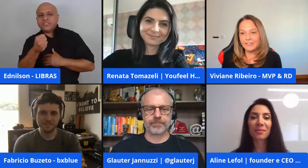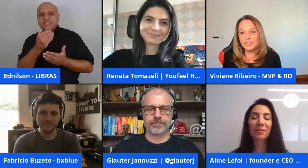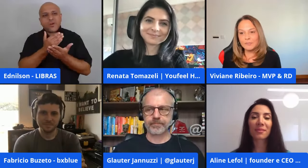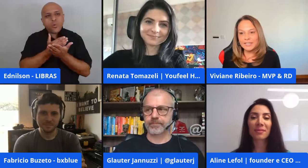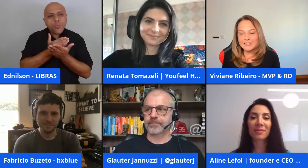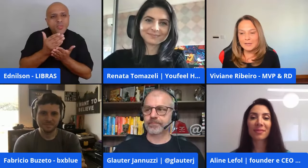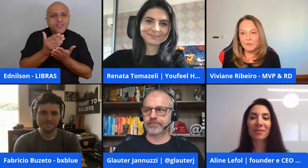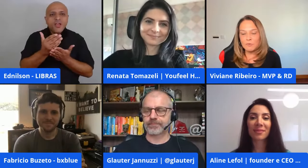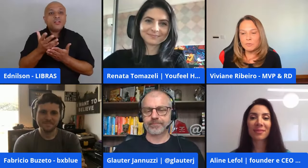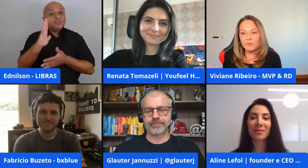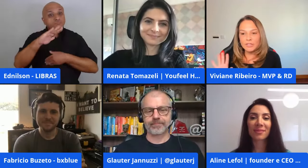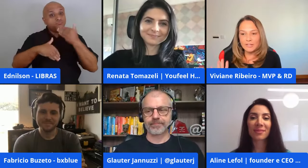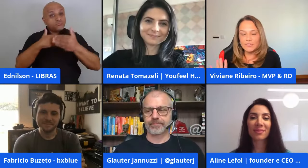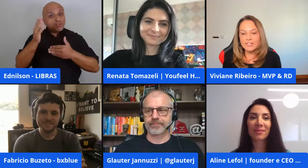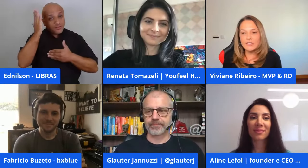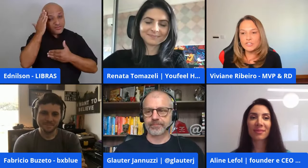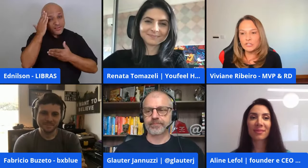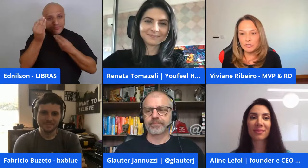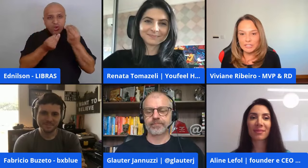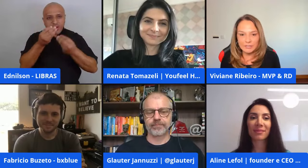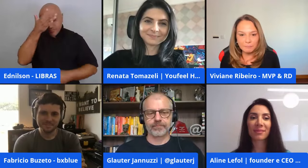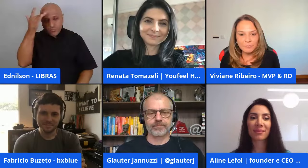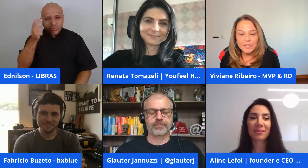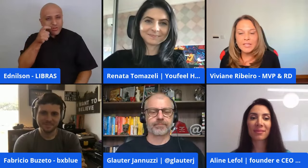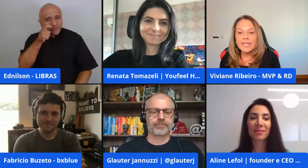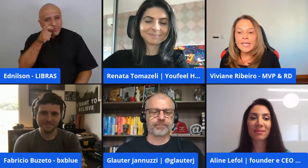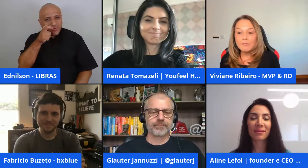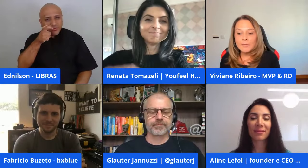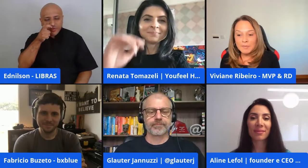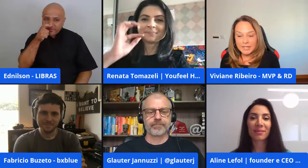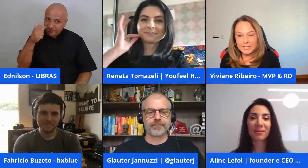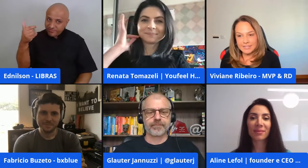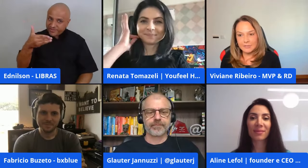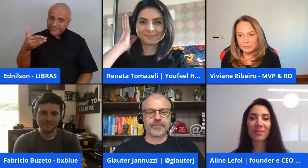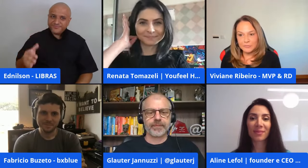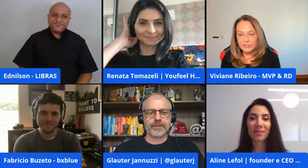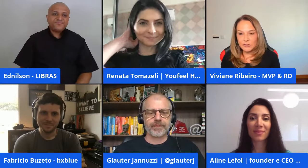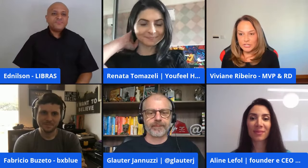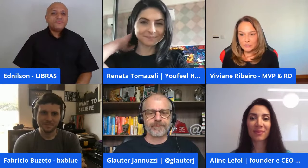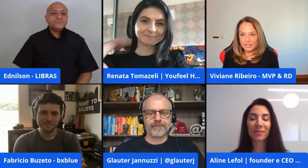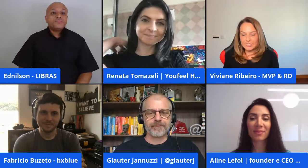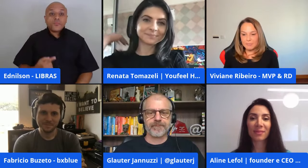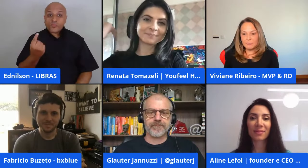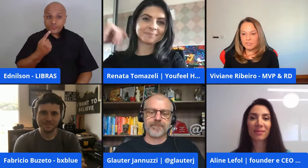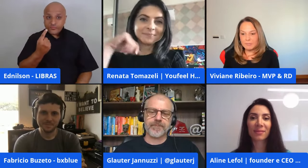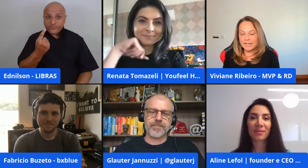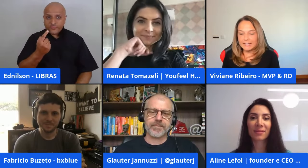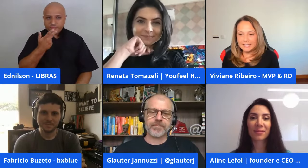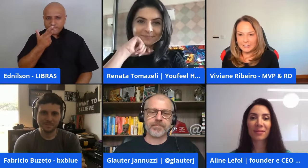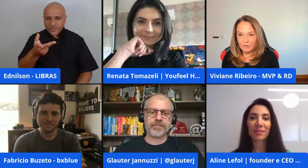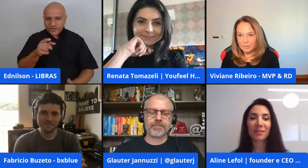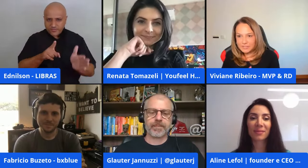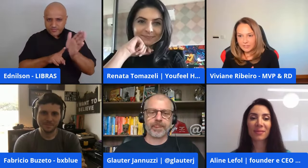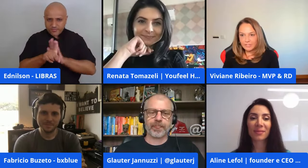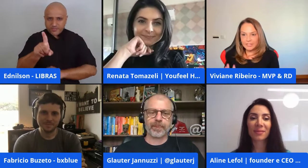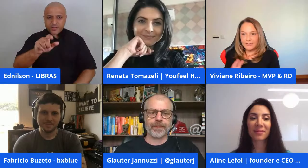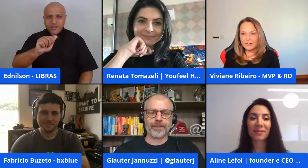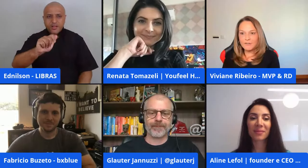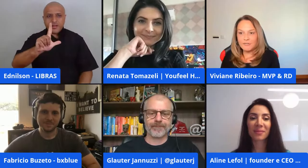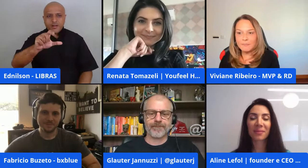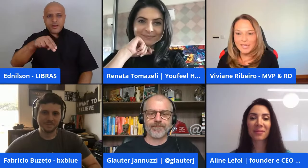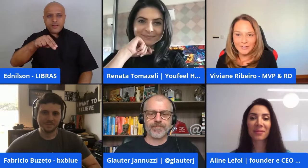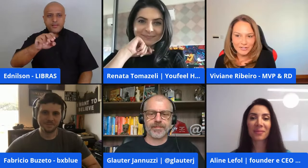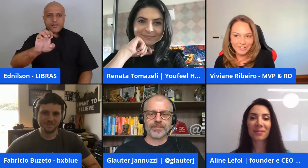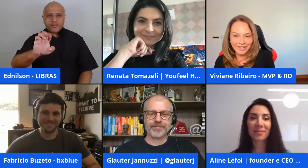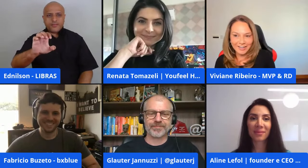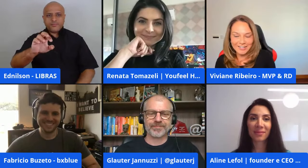na área, que a gente também quer saber o público que está nos assistindo aqui. Primeira questão. Deixa eu direcionar essa pergunta para a Aline, começando aqui